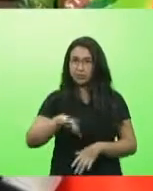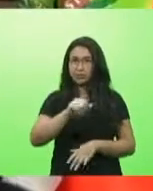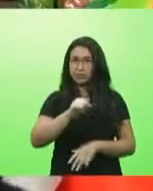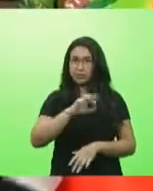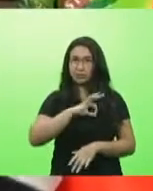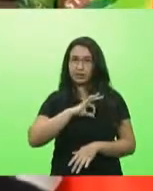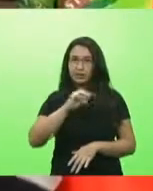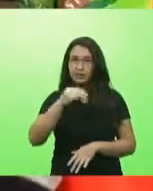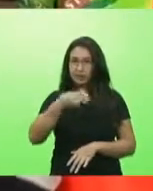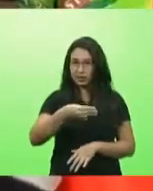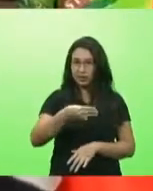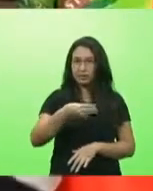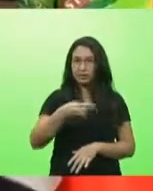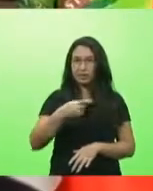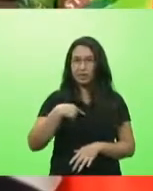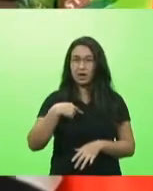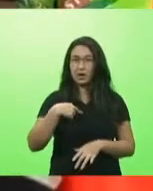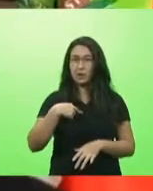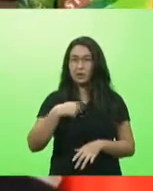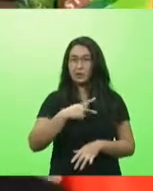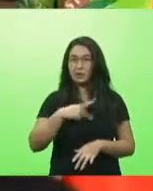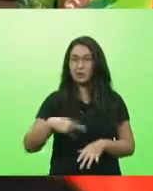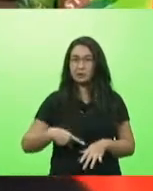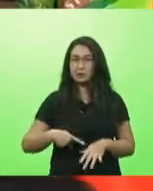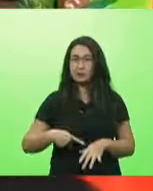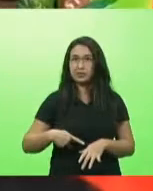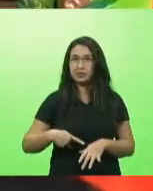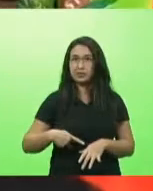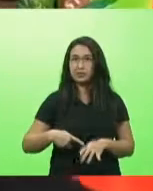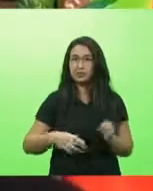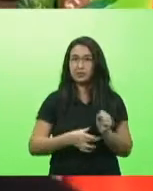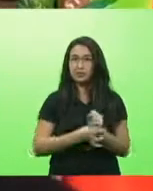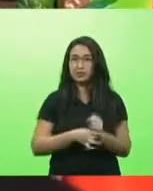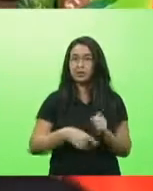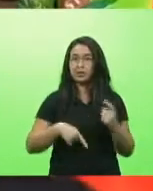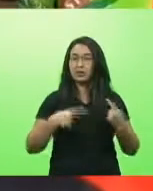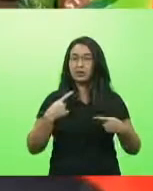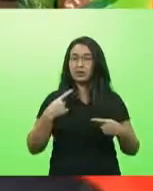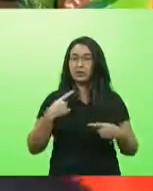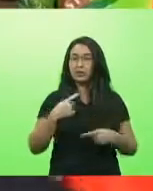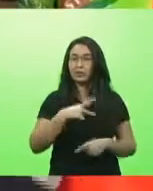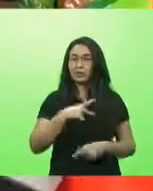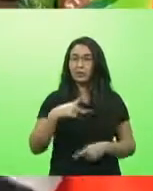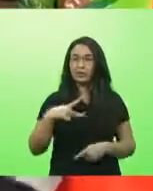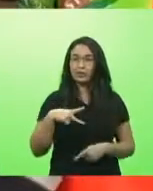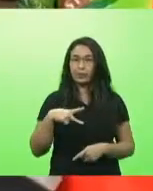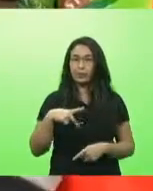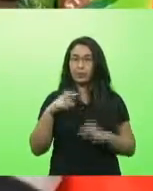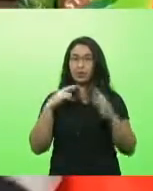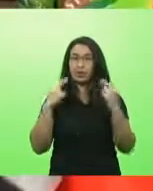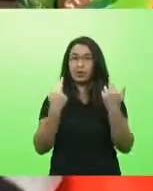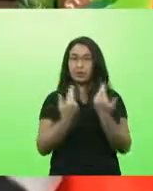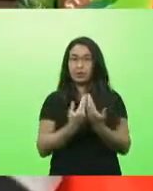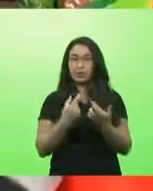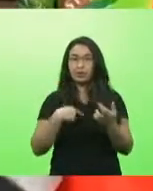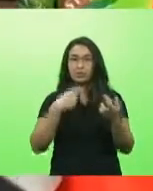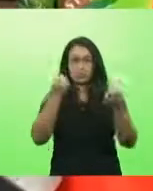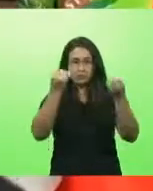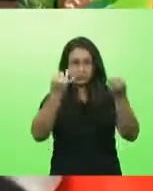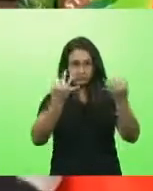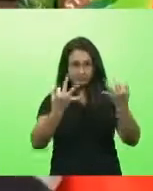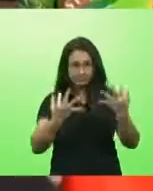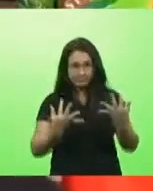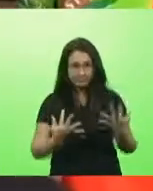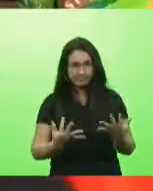eu como presidente da comissão de segurança pública vou convidá-lo para participar de uma reunião da comissão de segurança pública para fazer essa explicação também com